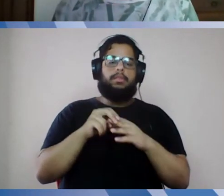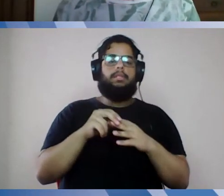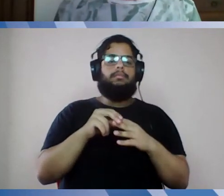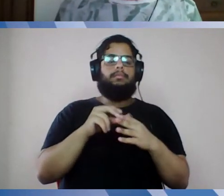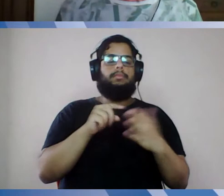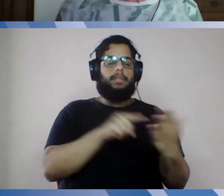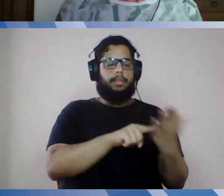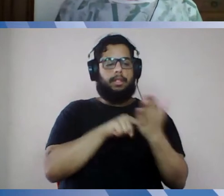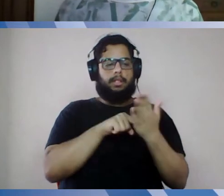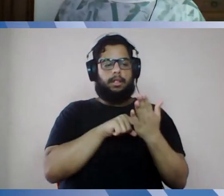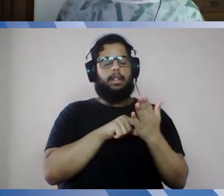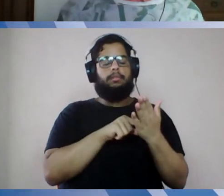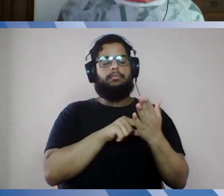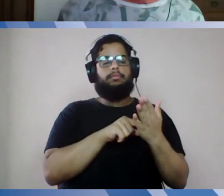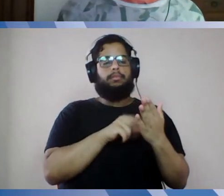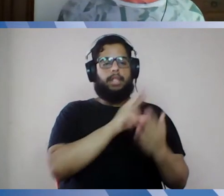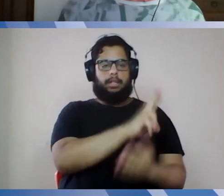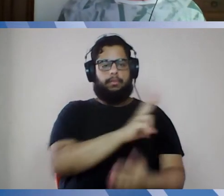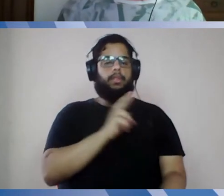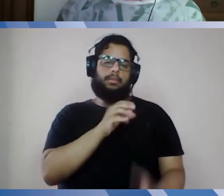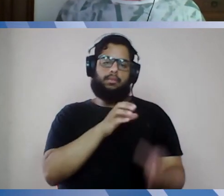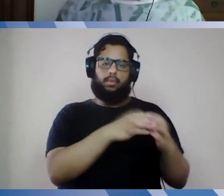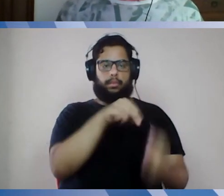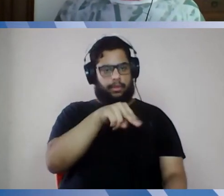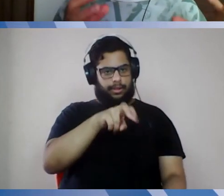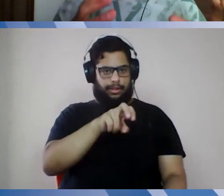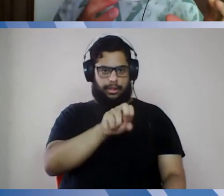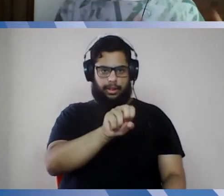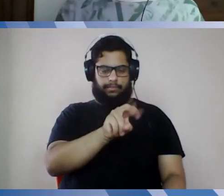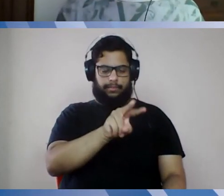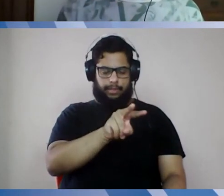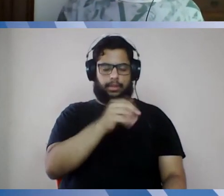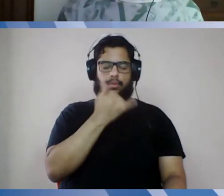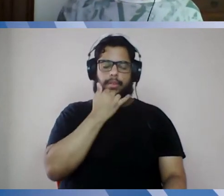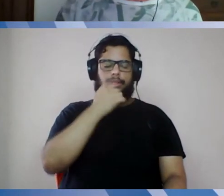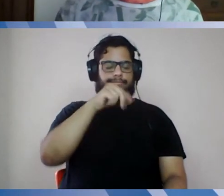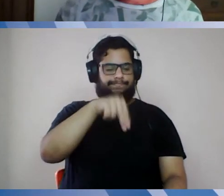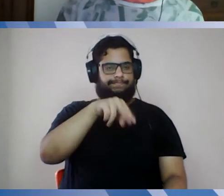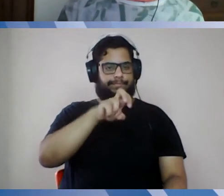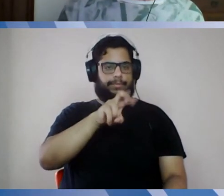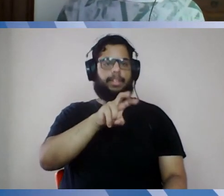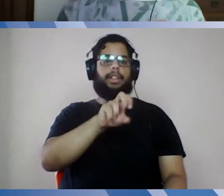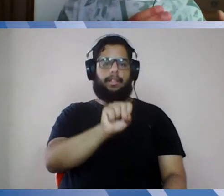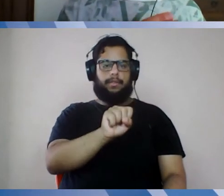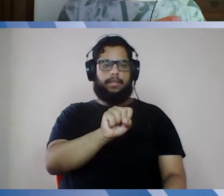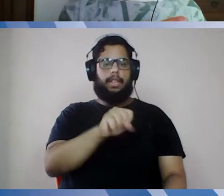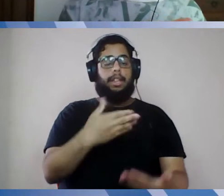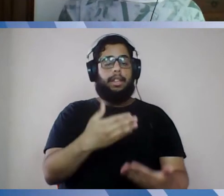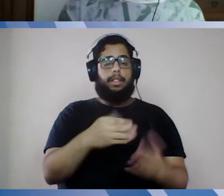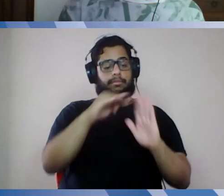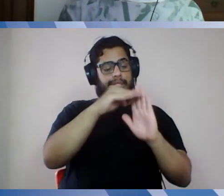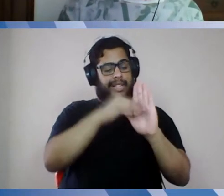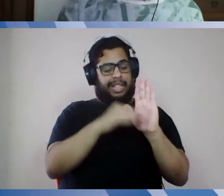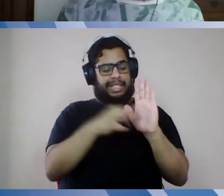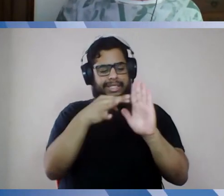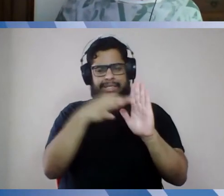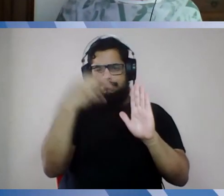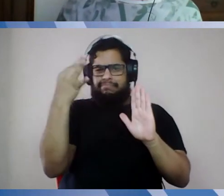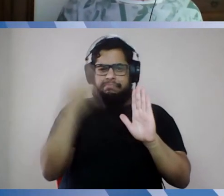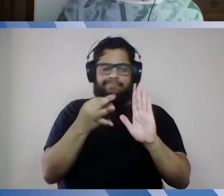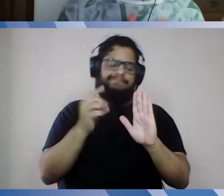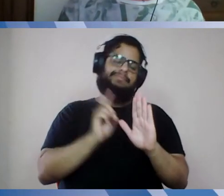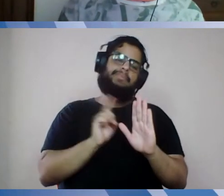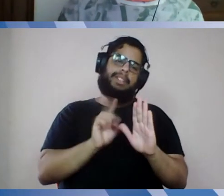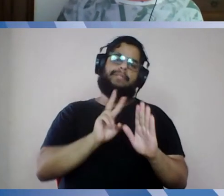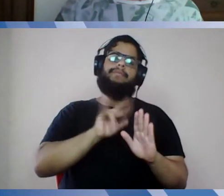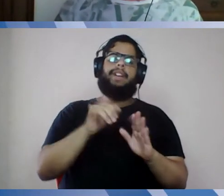discussão que o Neves vai ter com cada curso e cada departamento, então, a resolução, ela não é perfeita, ela, certamente, ela vai precisar